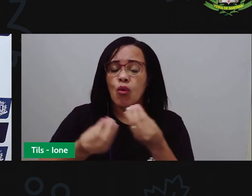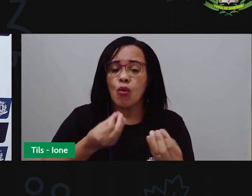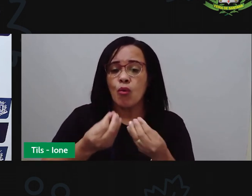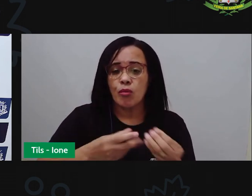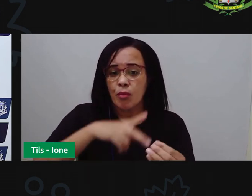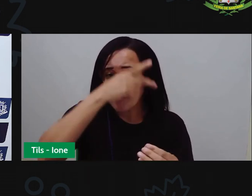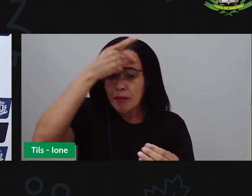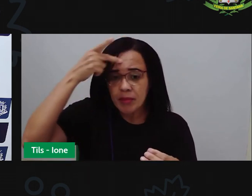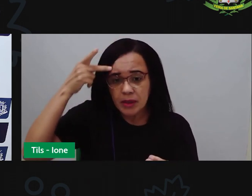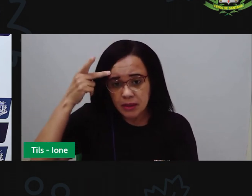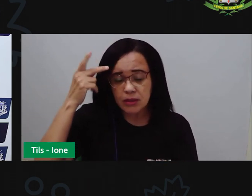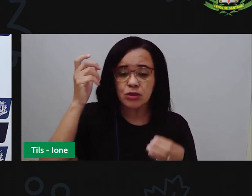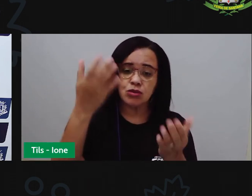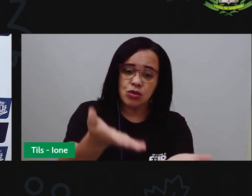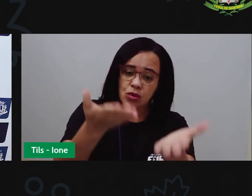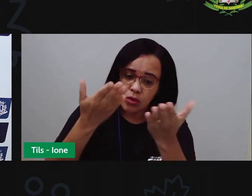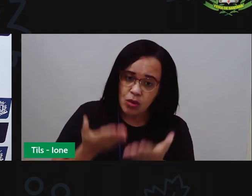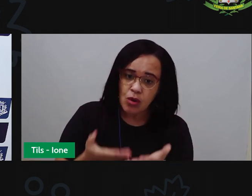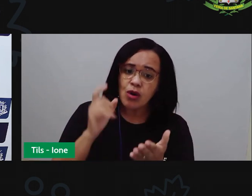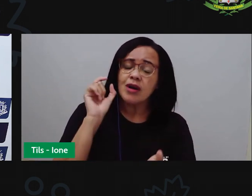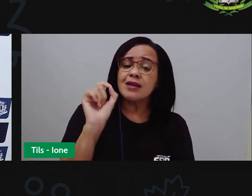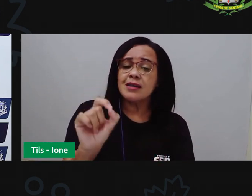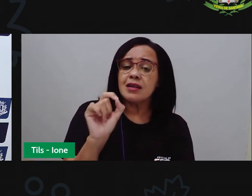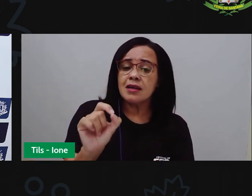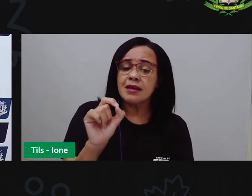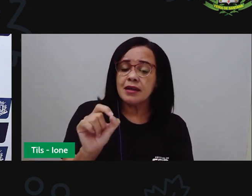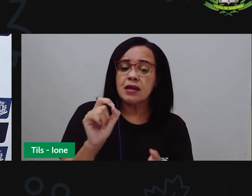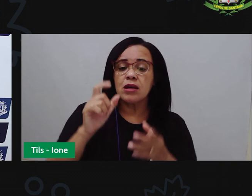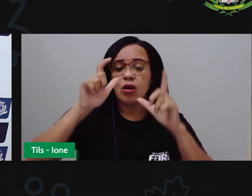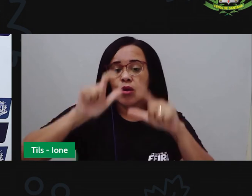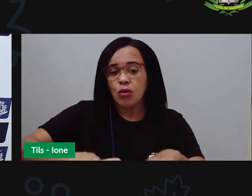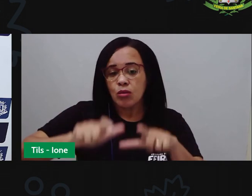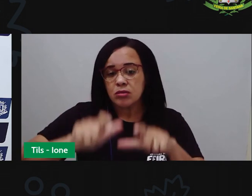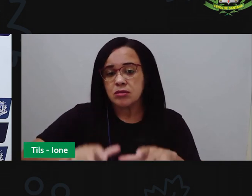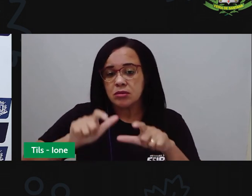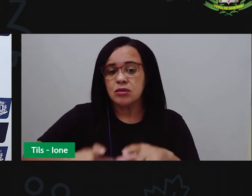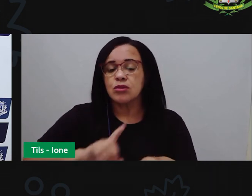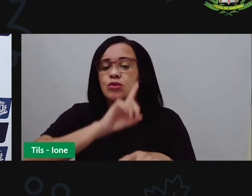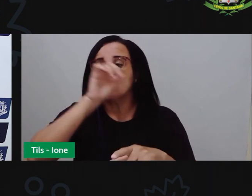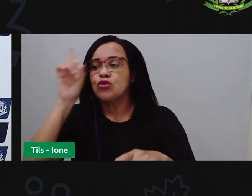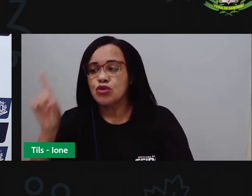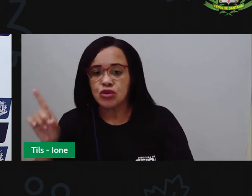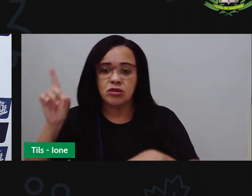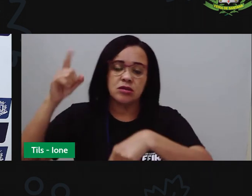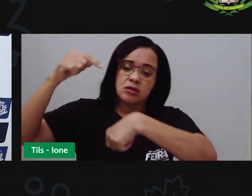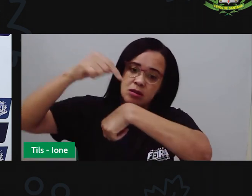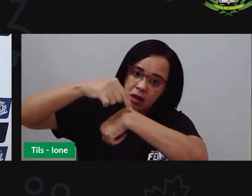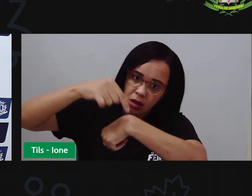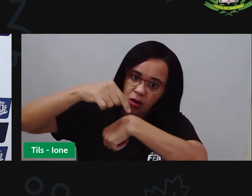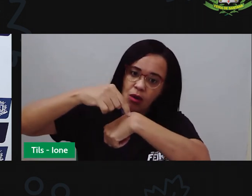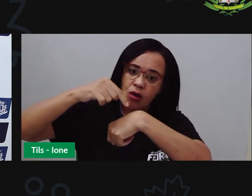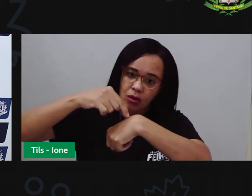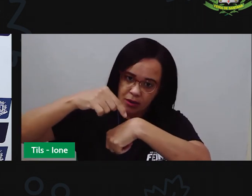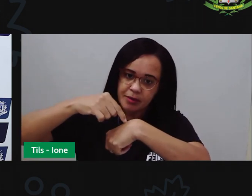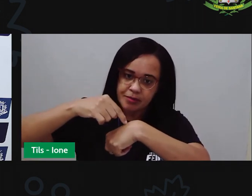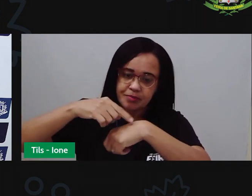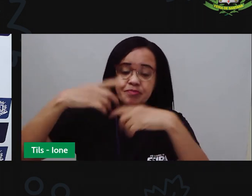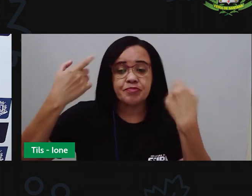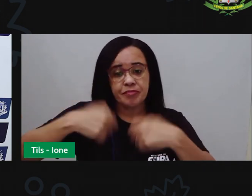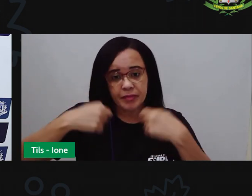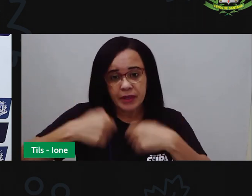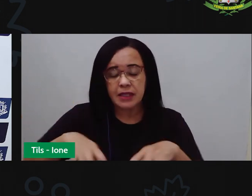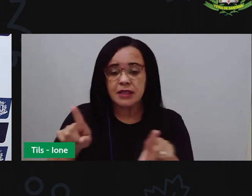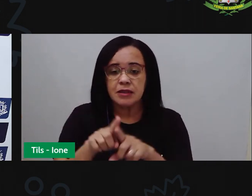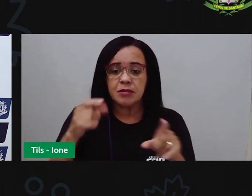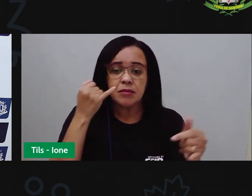convidando, o local, o dia e o horário. E as informações